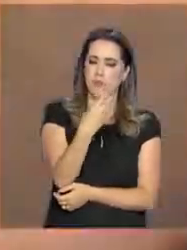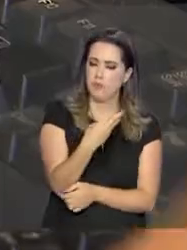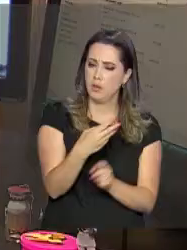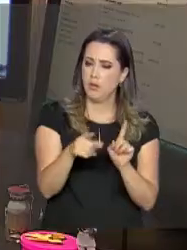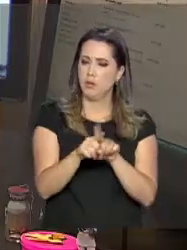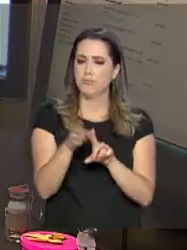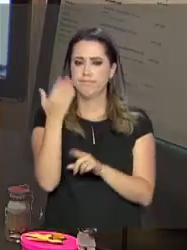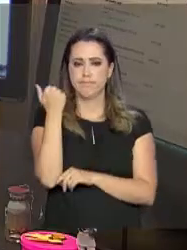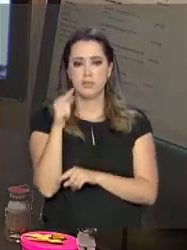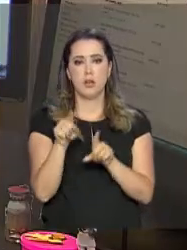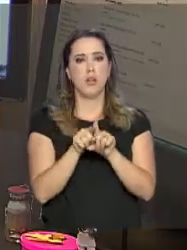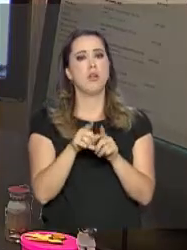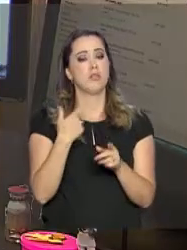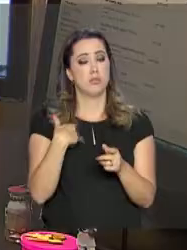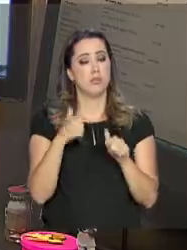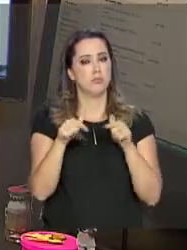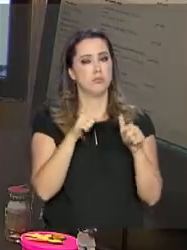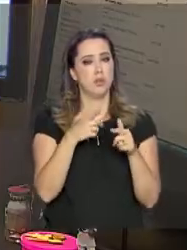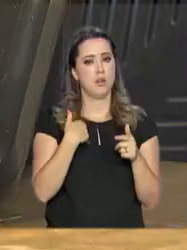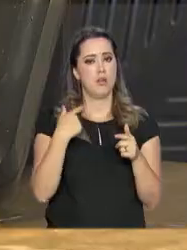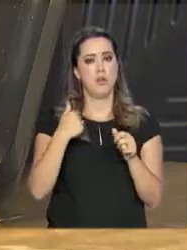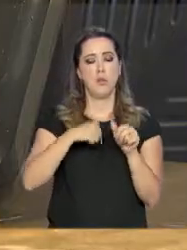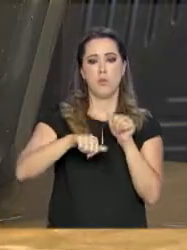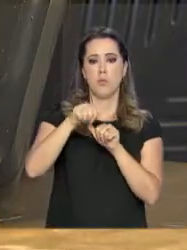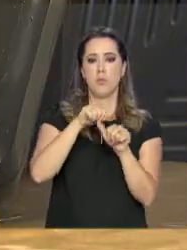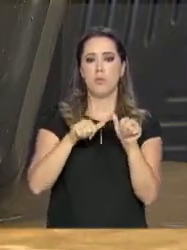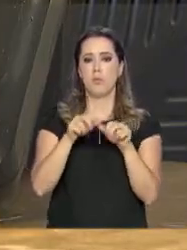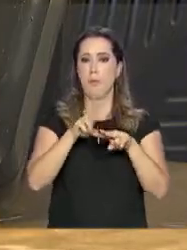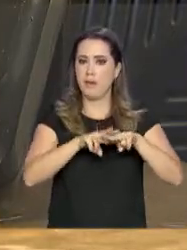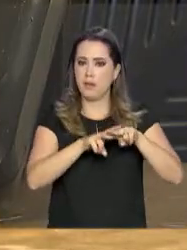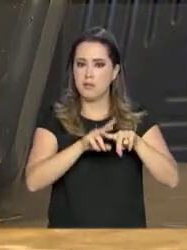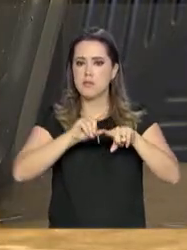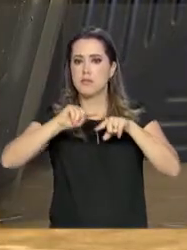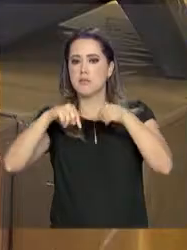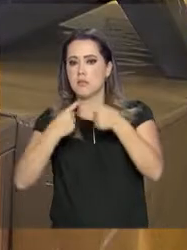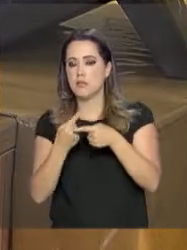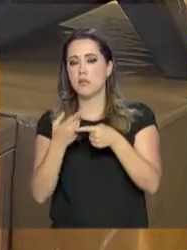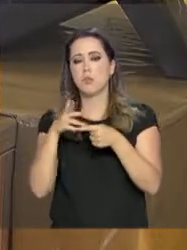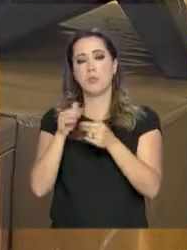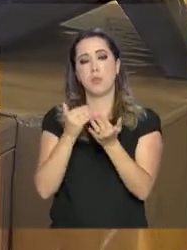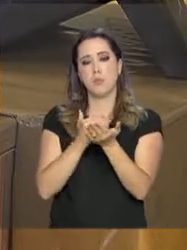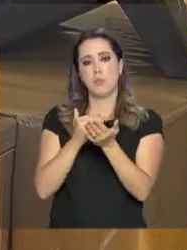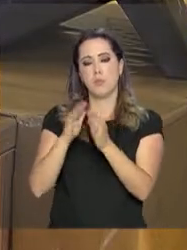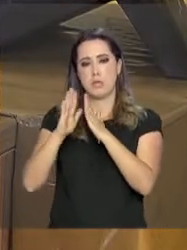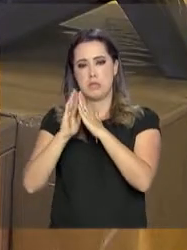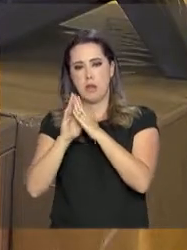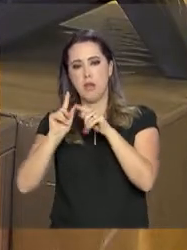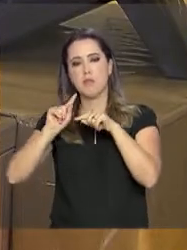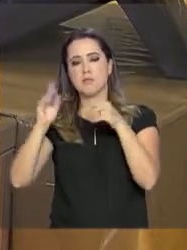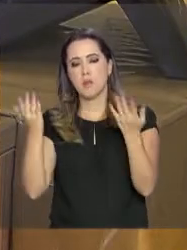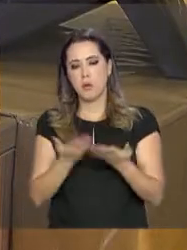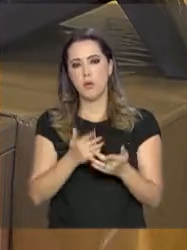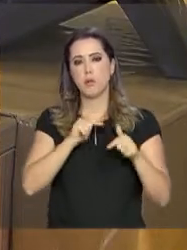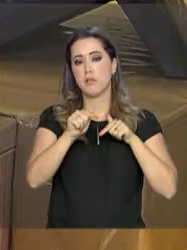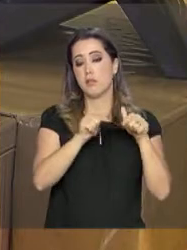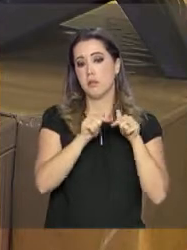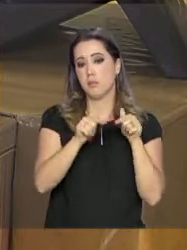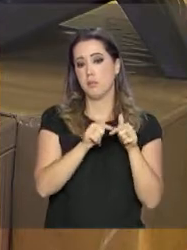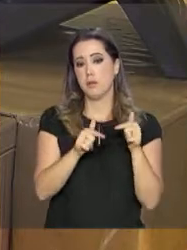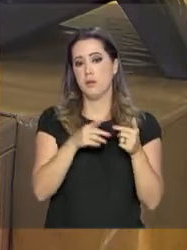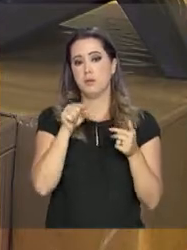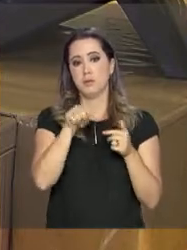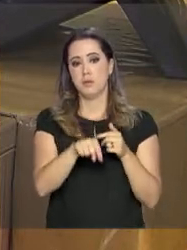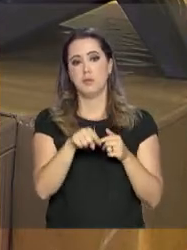sexto da pena, passou para o regime domiciliar e há um ano trabalha como auxiliar administrativa no Departamento